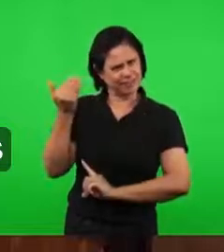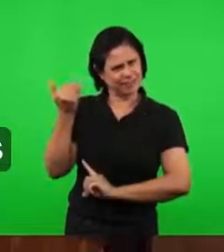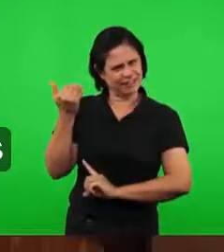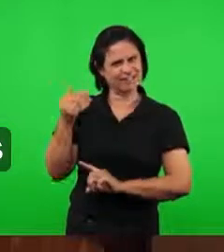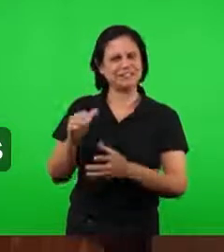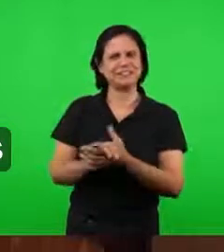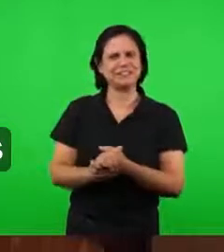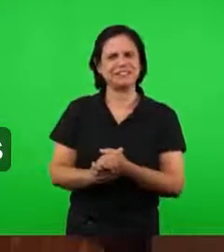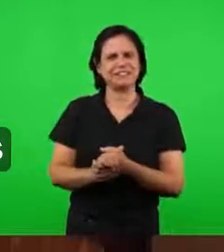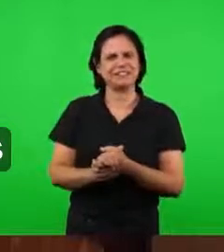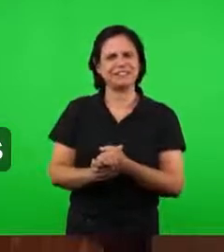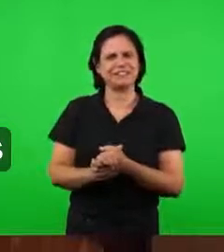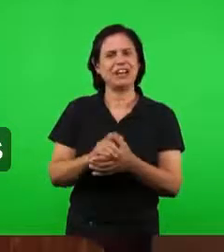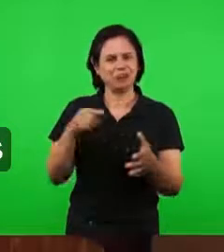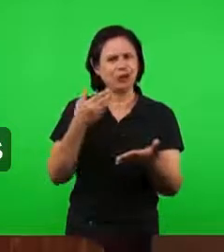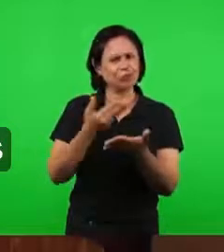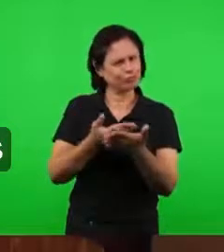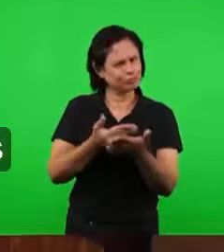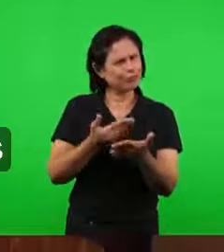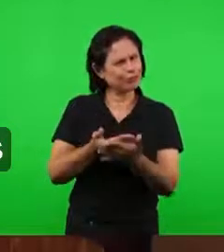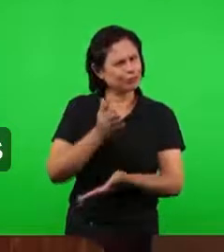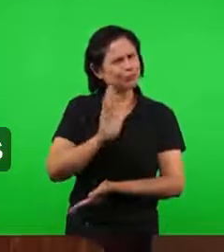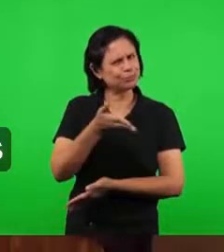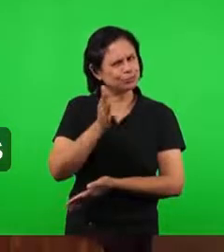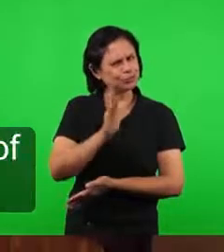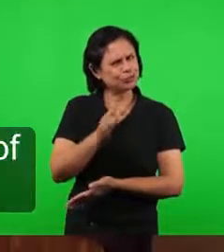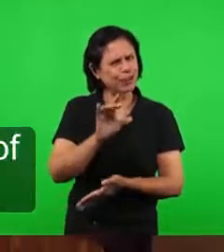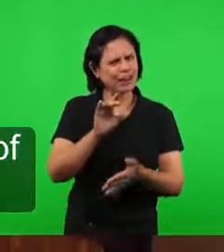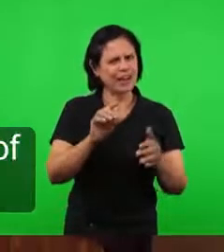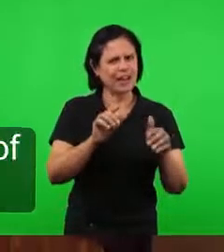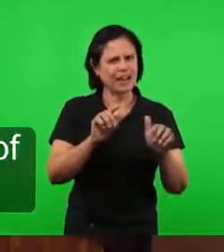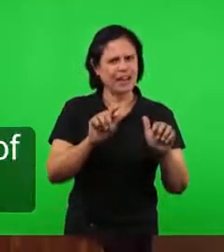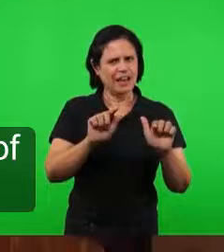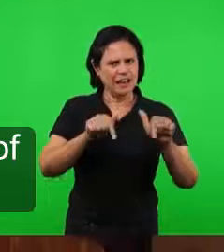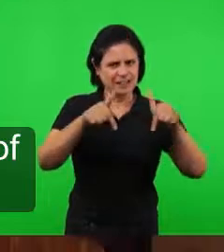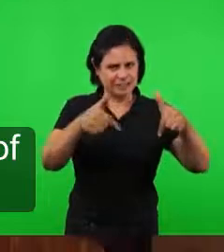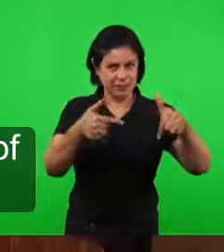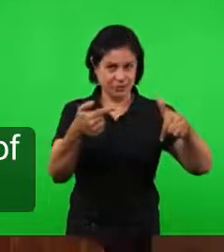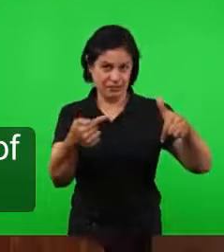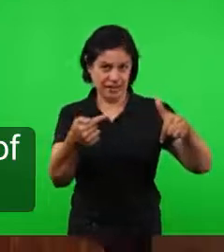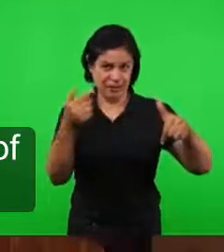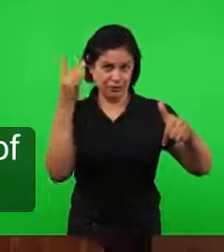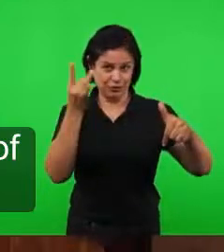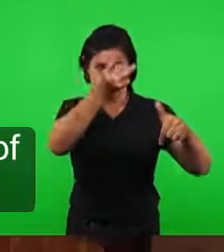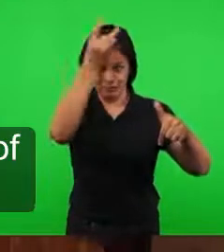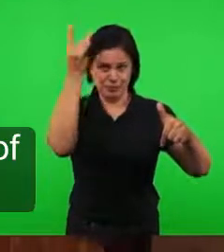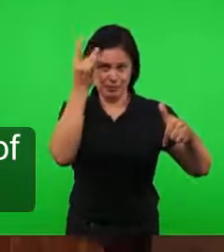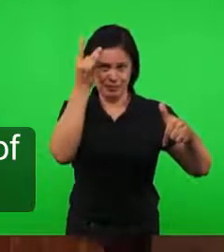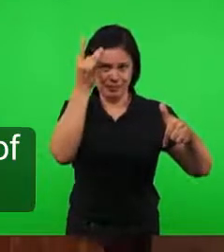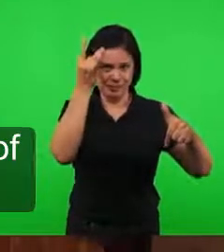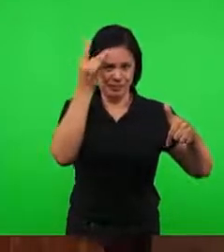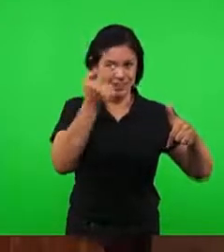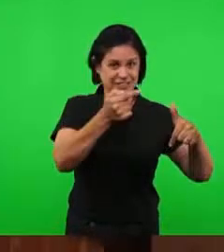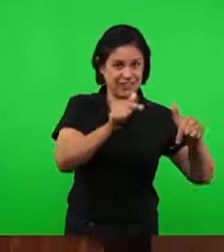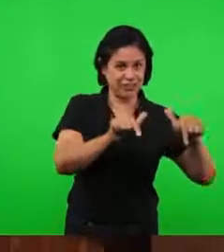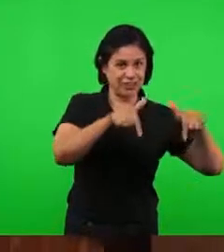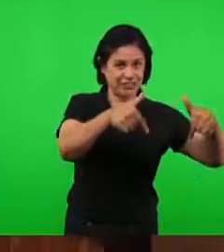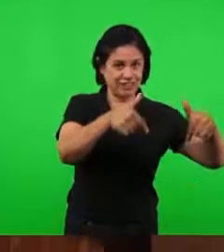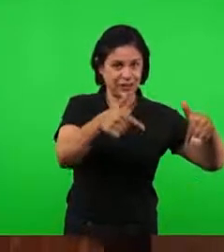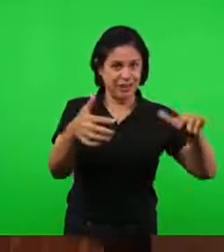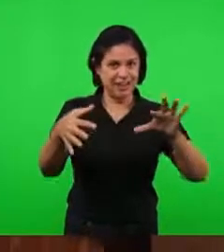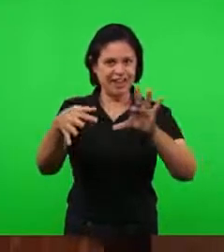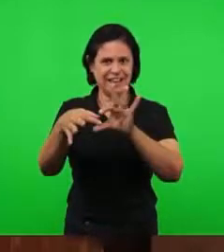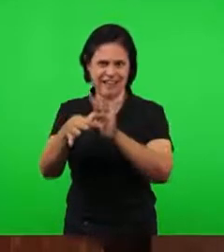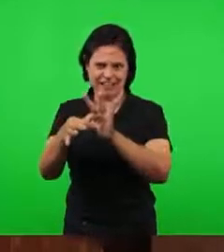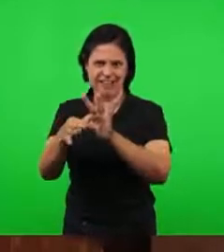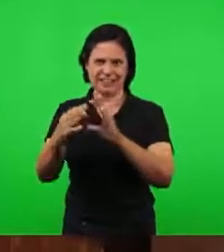ali identificamos cada uma das operações dos sete Espíritos do Senhor na igreja de Éfeso e também